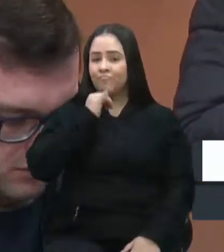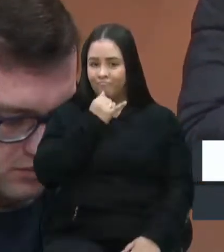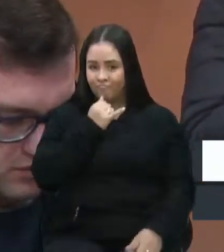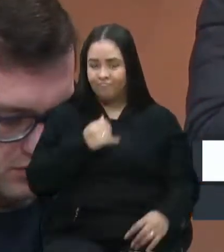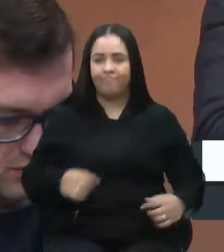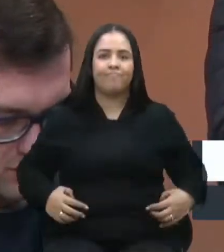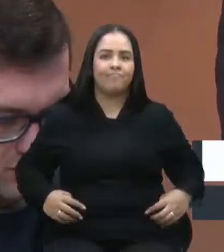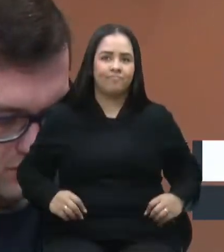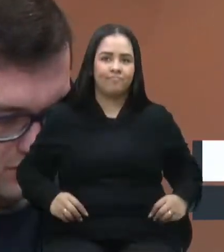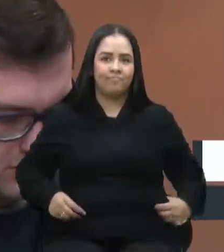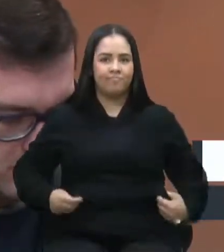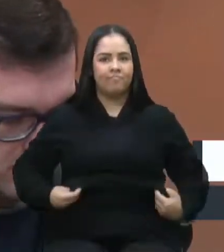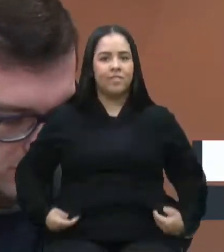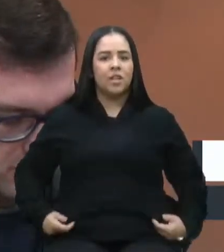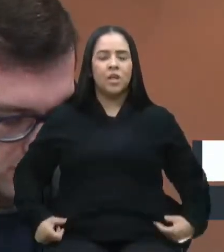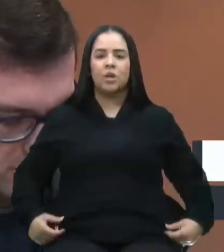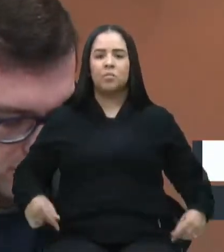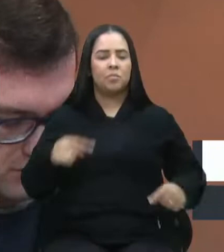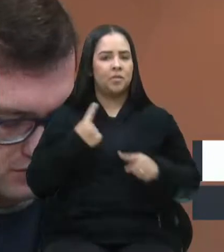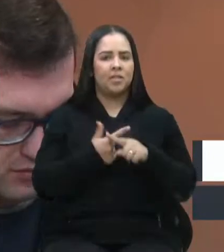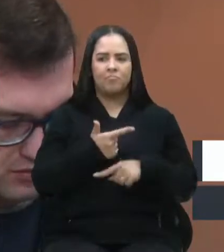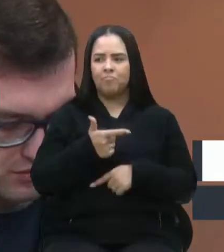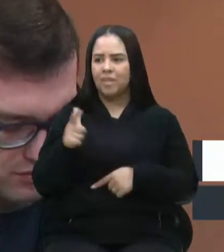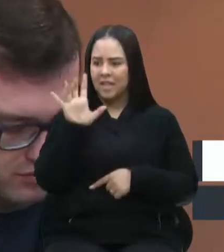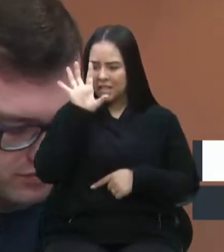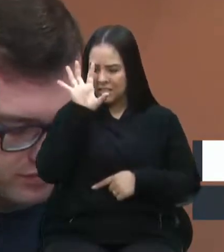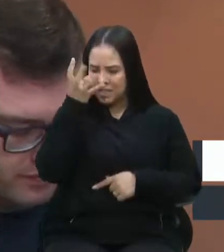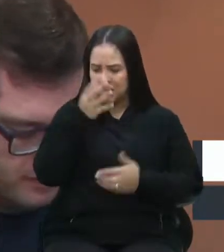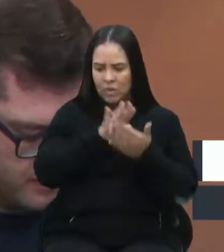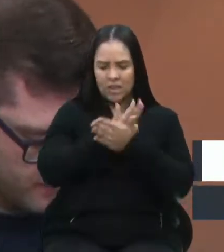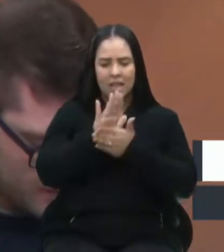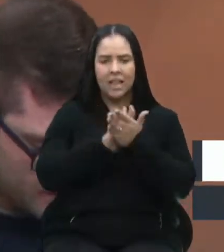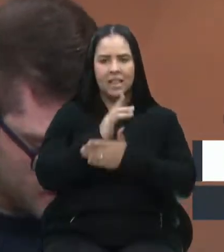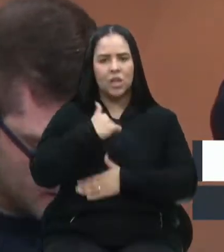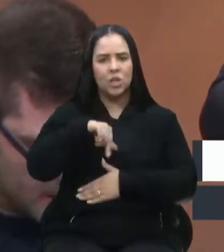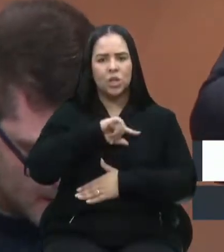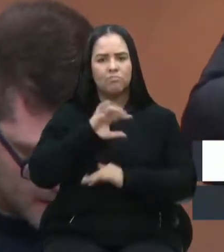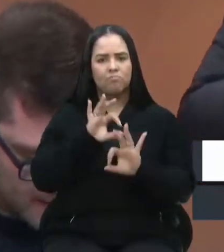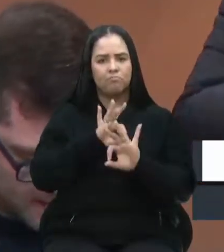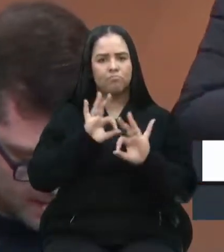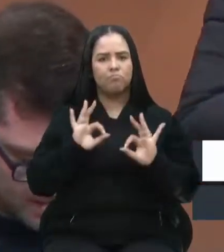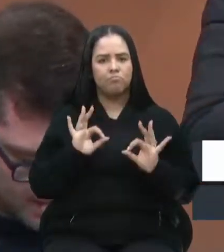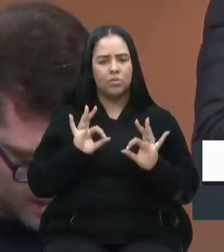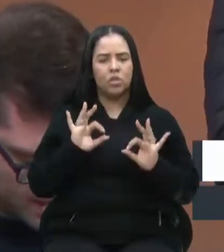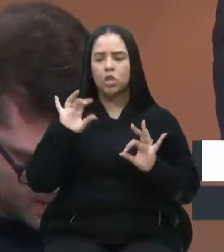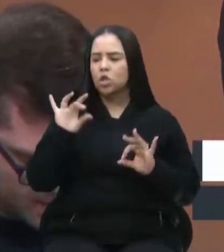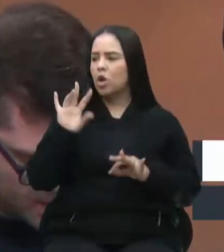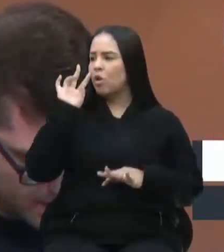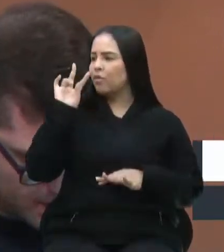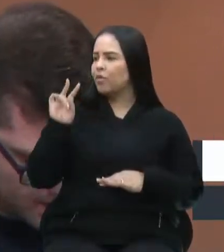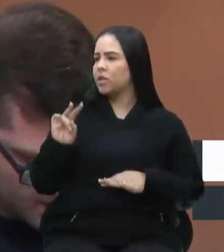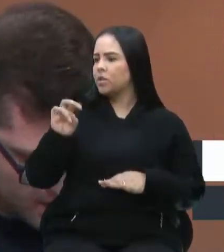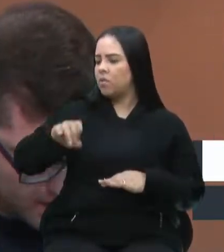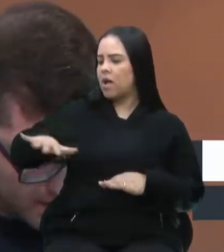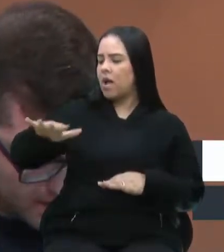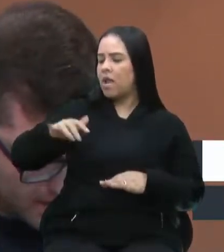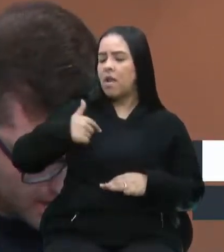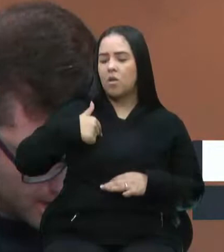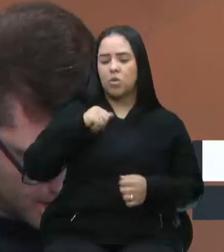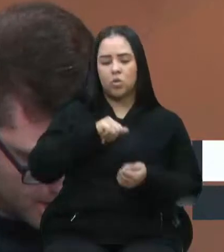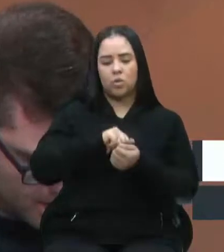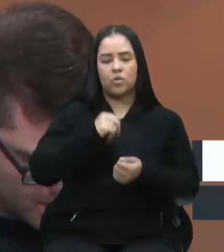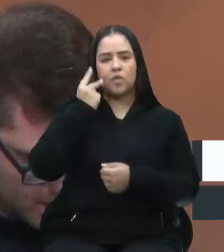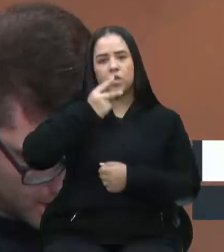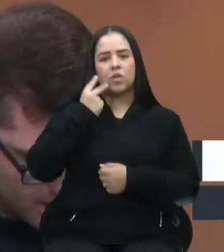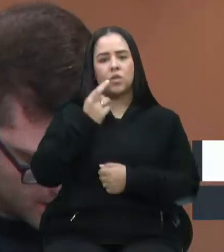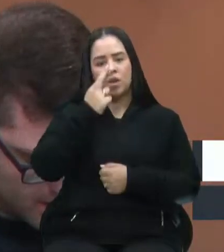infelizmente, não havia decisões naquele momento. Nós estávamos simplesmente olhando as áreas. Eu e o vereador Rafael estivemos